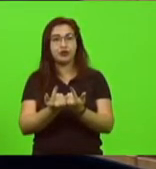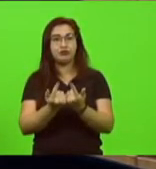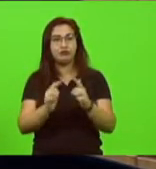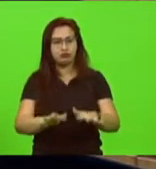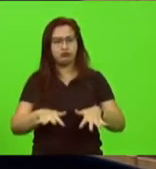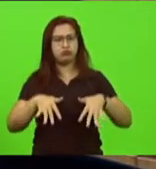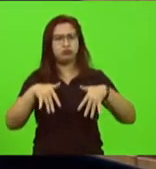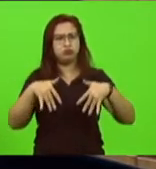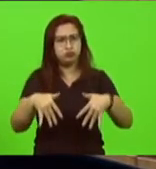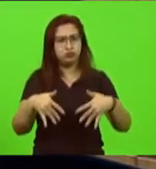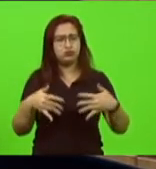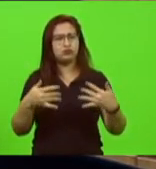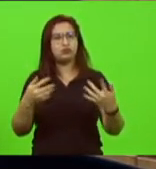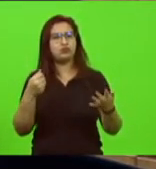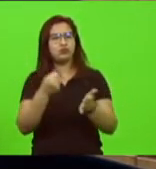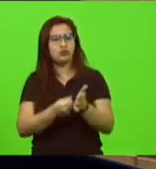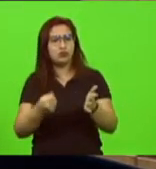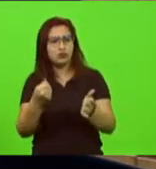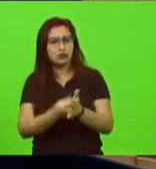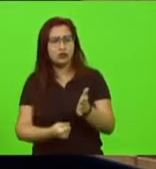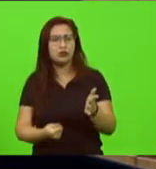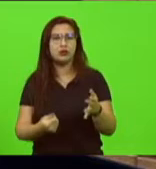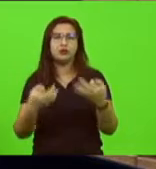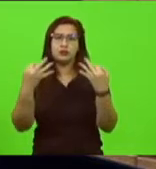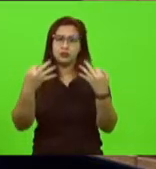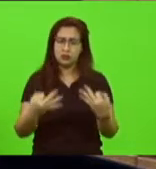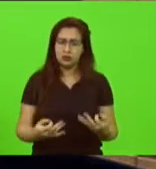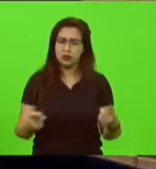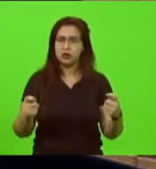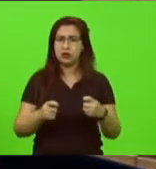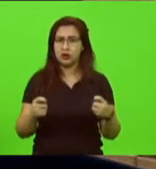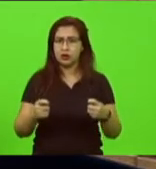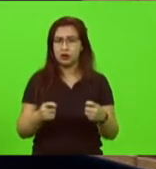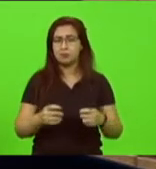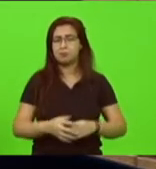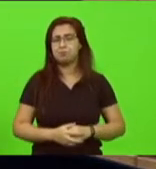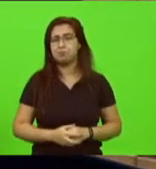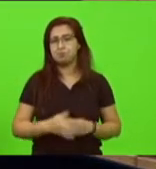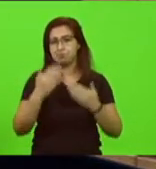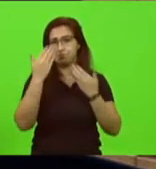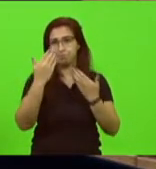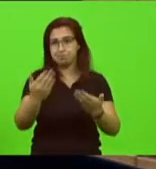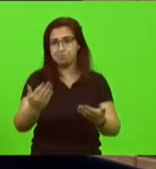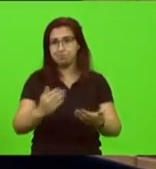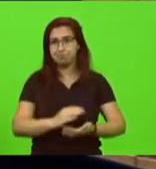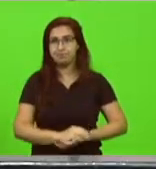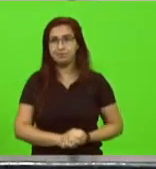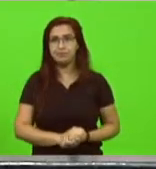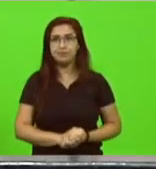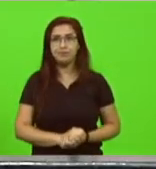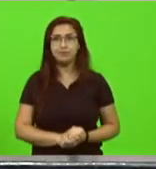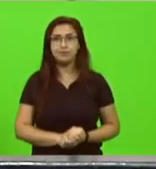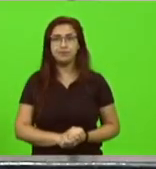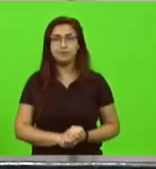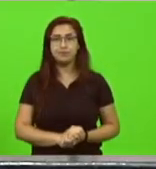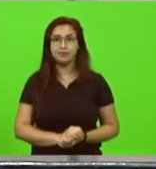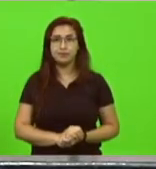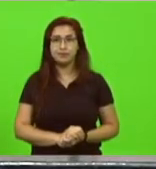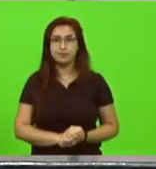ações daquilo que é o melhor para a saúde dos catarinenses muito obrigado senhor presidente obrigado